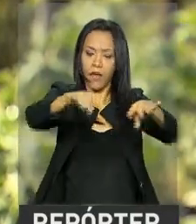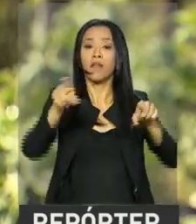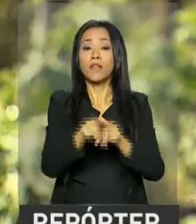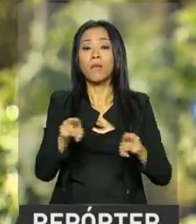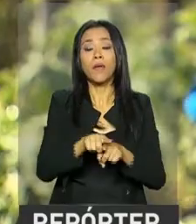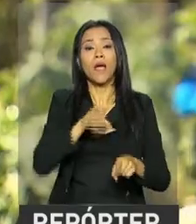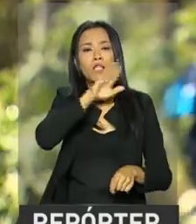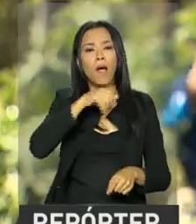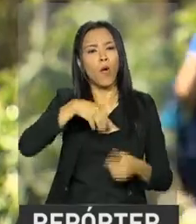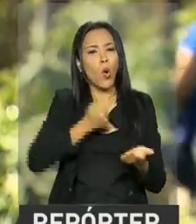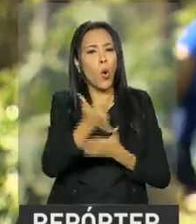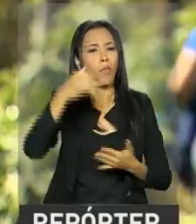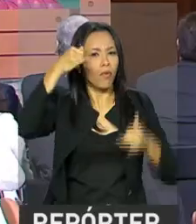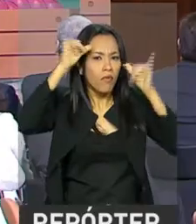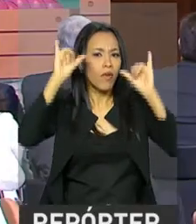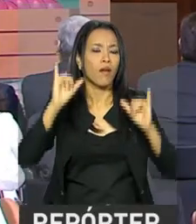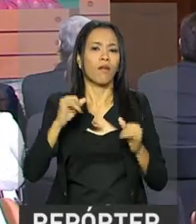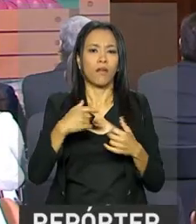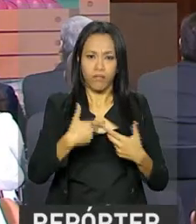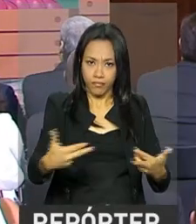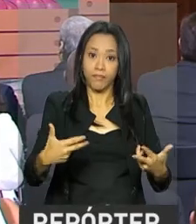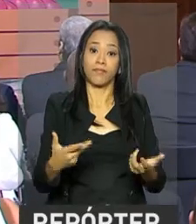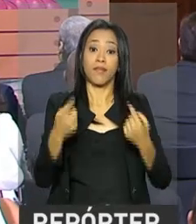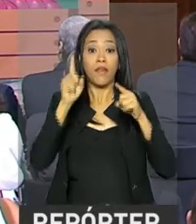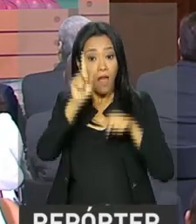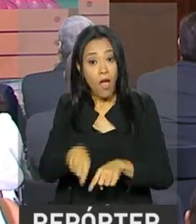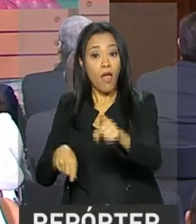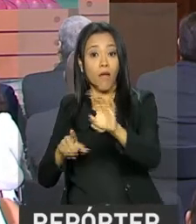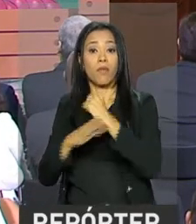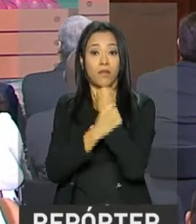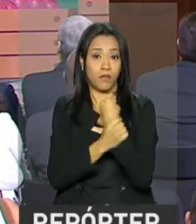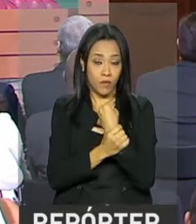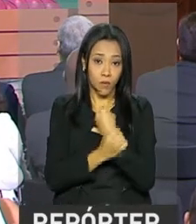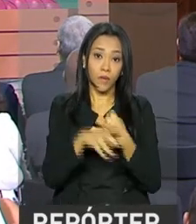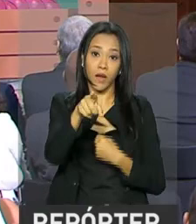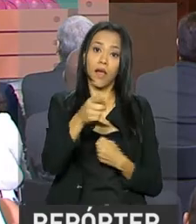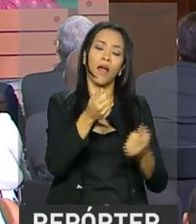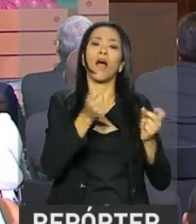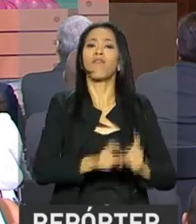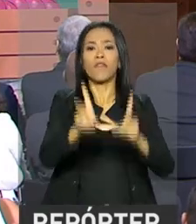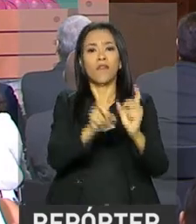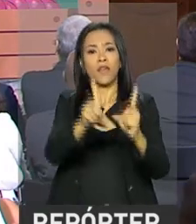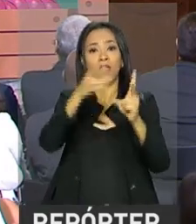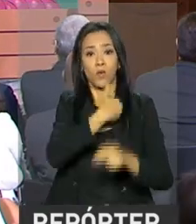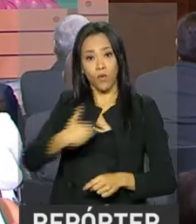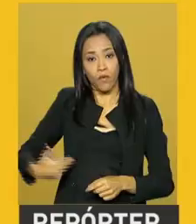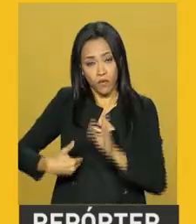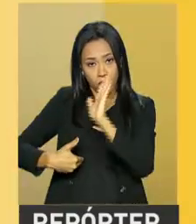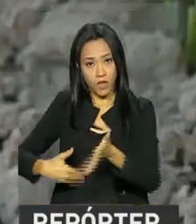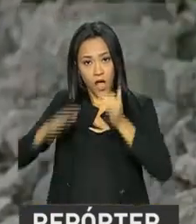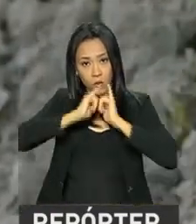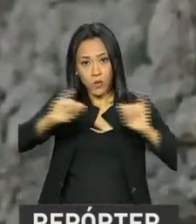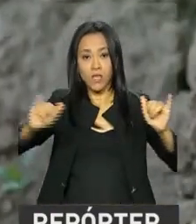compra uma vaquinha ou um bezerro a mais, entendeu? E é exatamente para garantir a venda desses pequenos produtores que o governo anunciou, como um